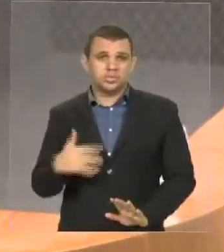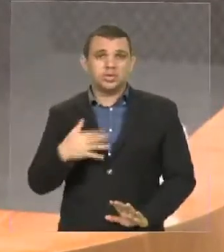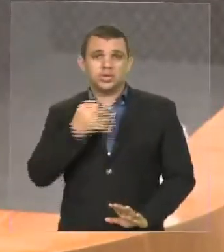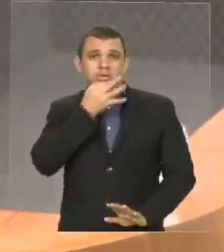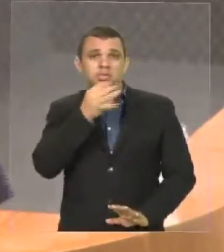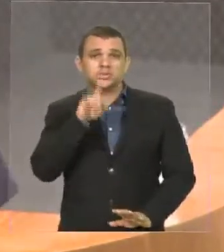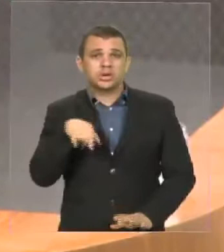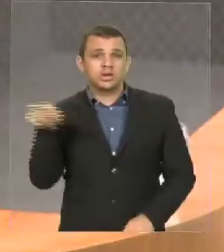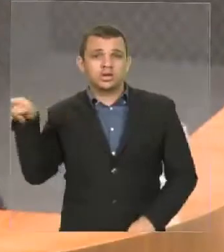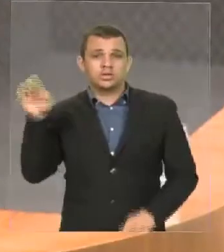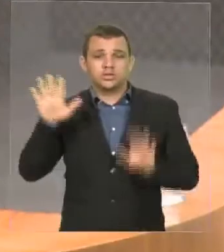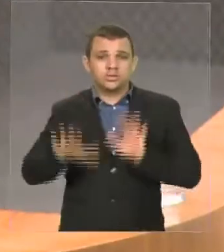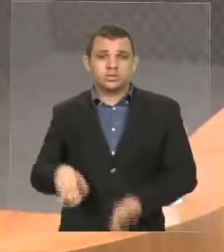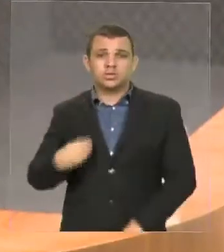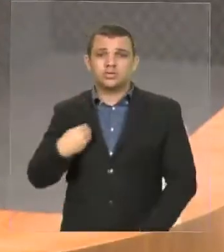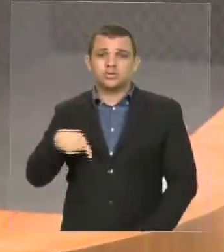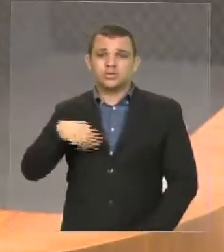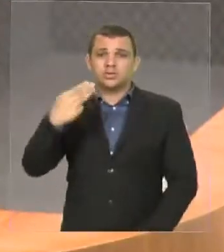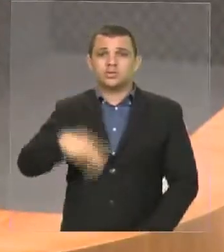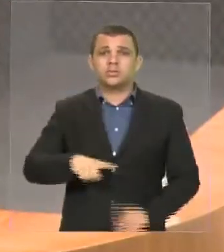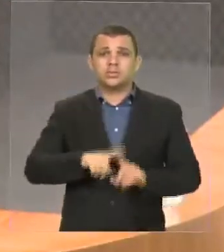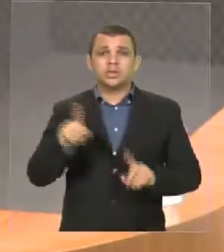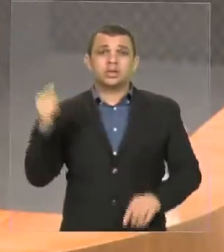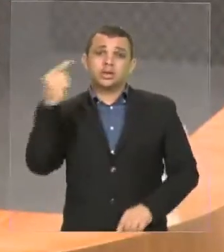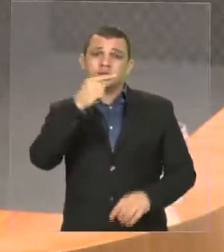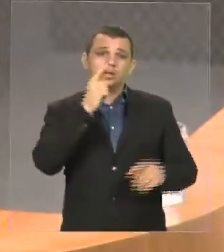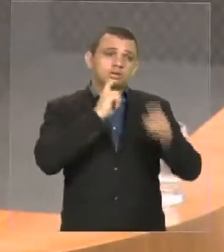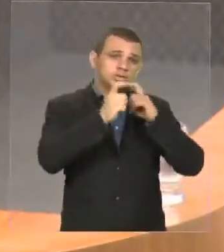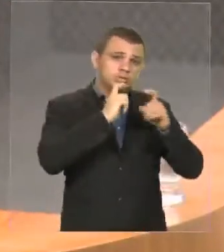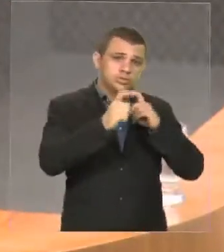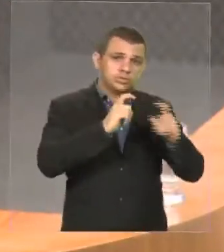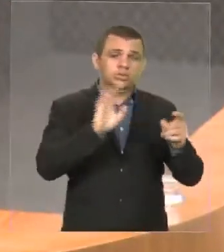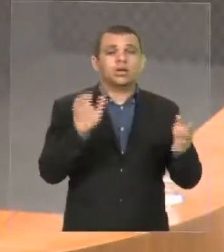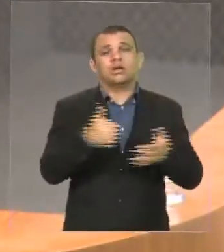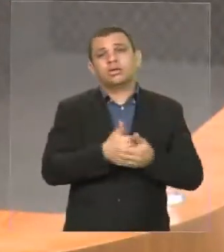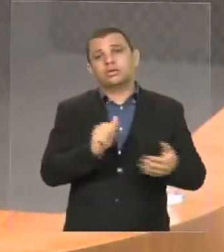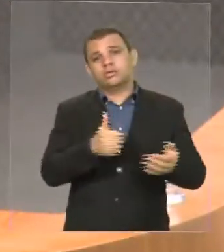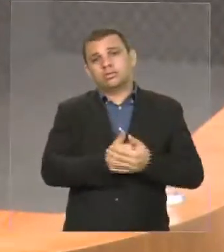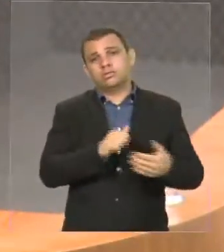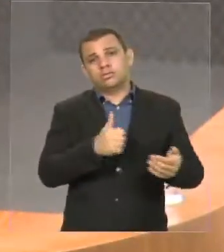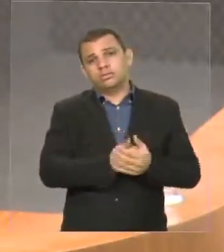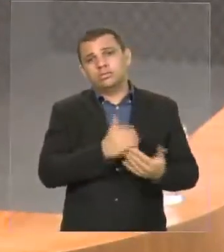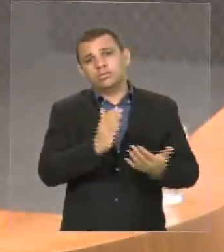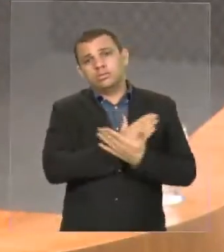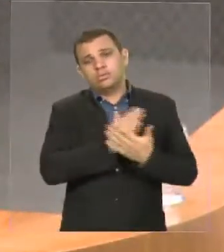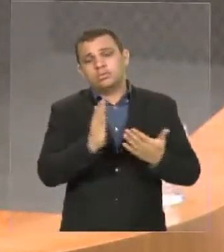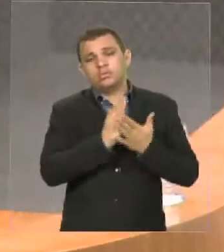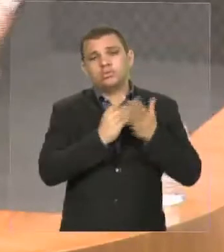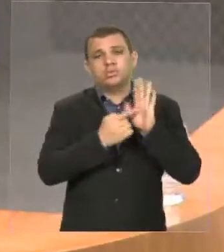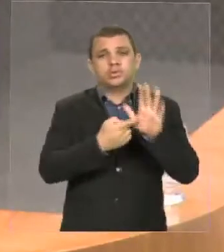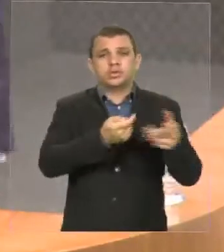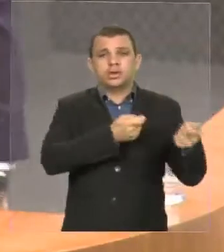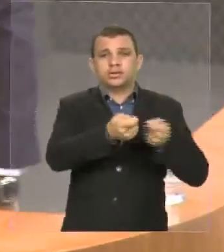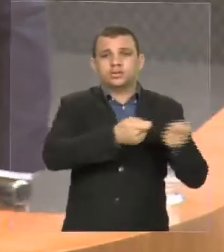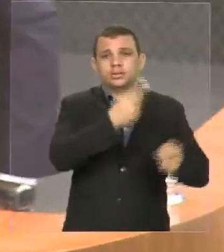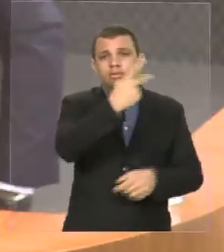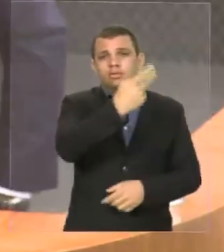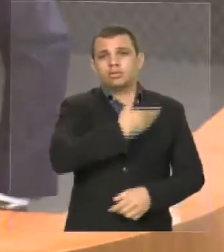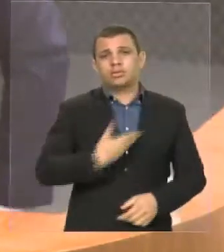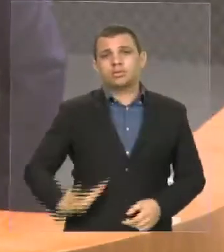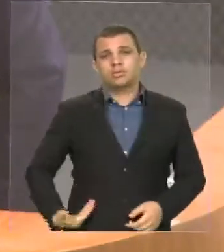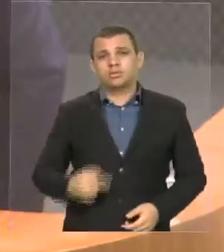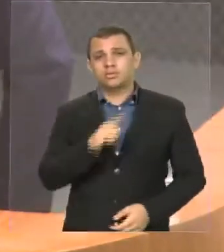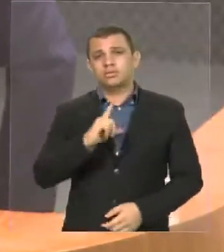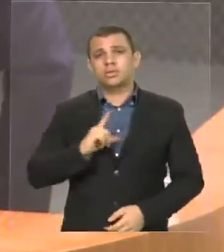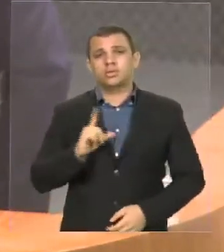discutindo coisas e escondendo do povo maranhense as negociações e negociatas que ele está fazendo lá com o que ele gosta de